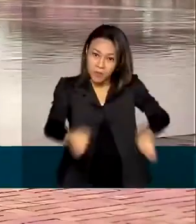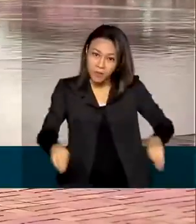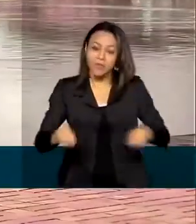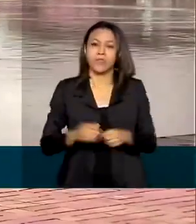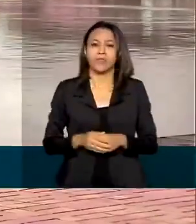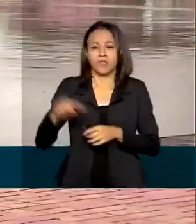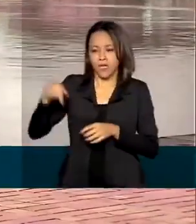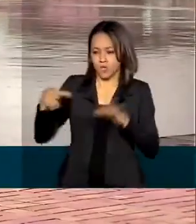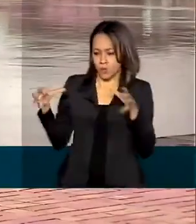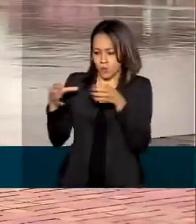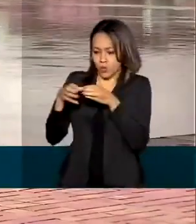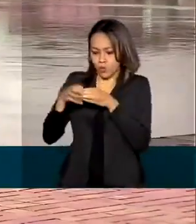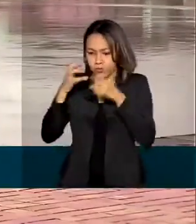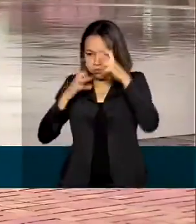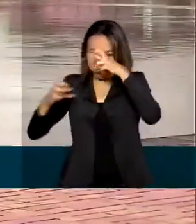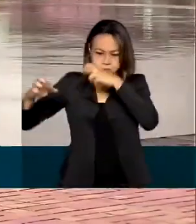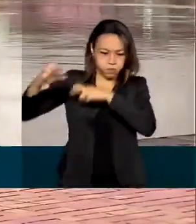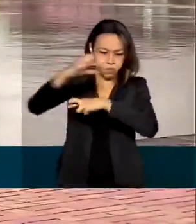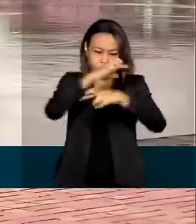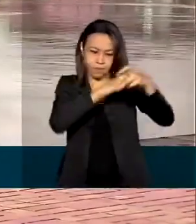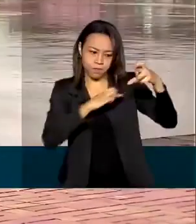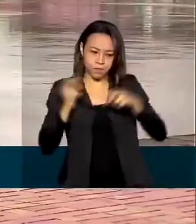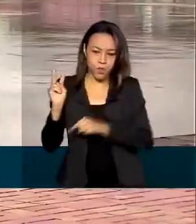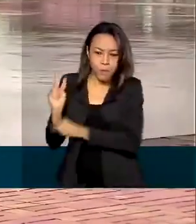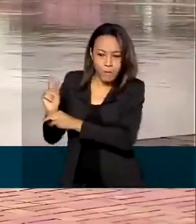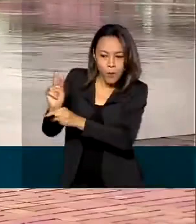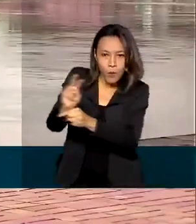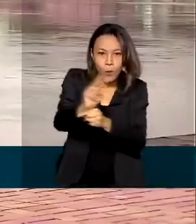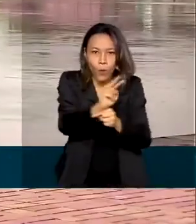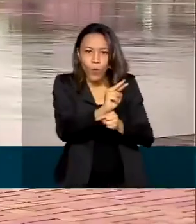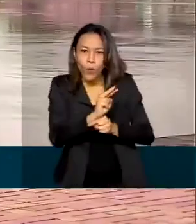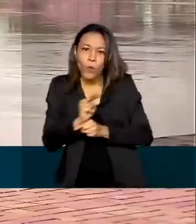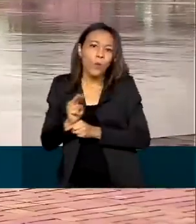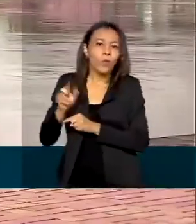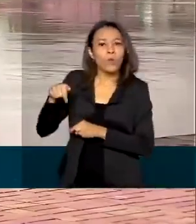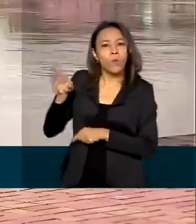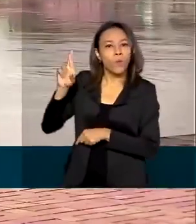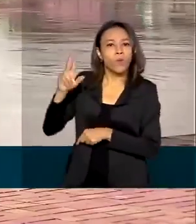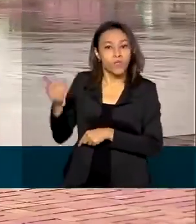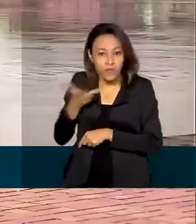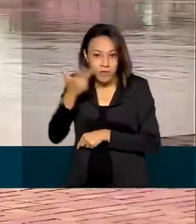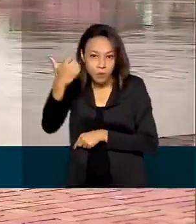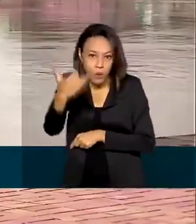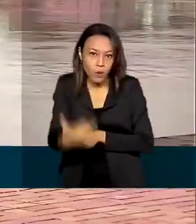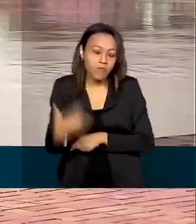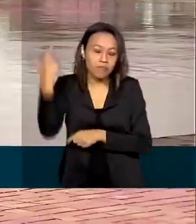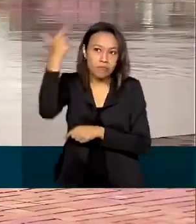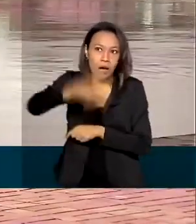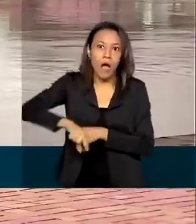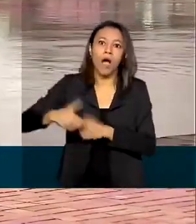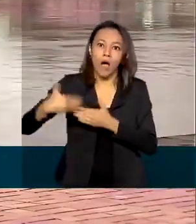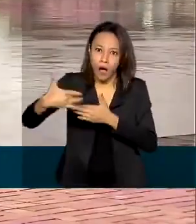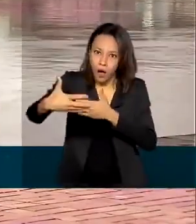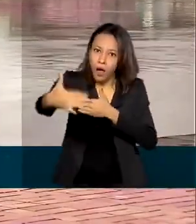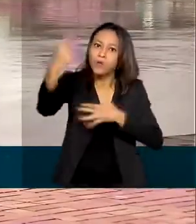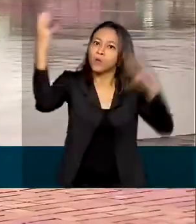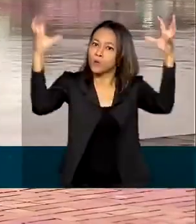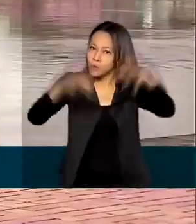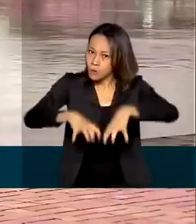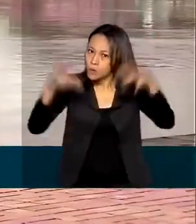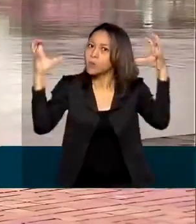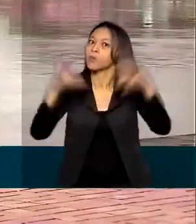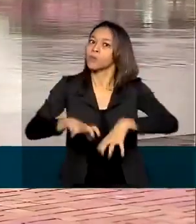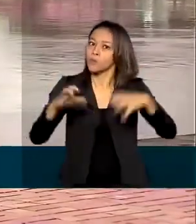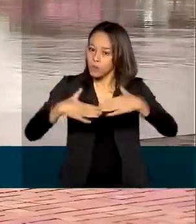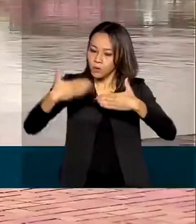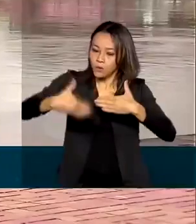Centro Gestor e Operacional do Sistema de Proteção da Amazônia, Sensipan, a previsão é de mais chuvas intensas nos